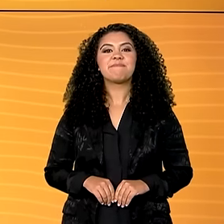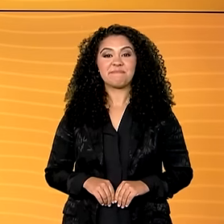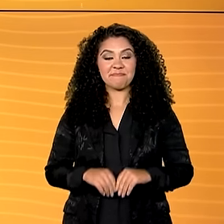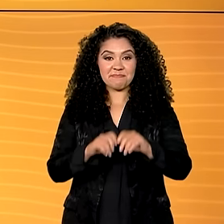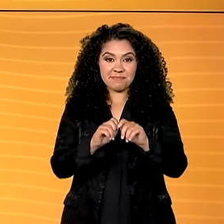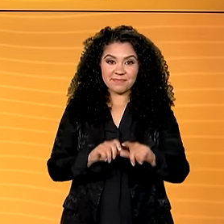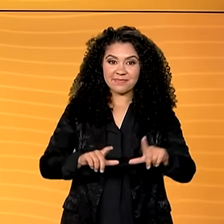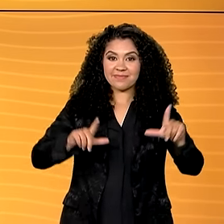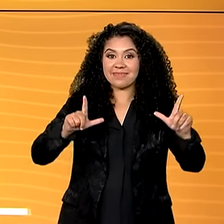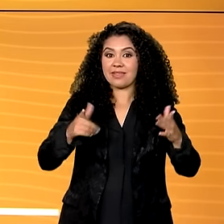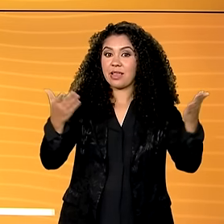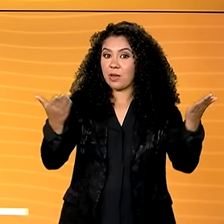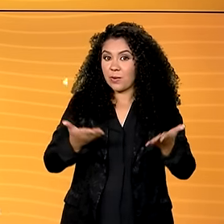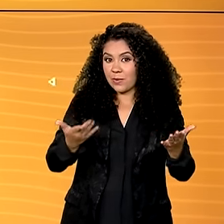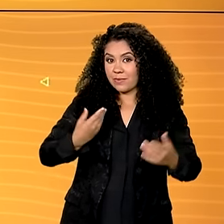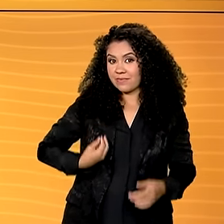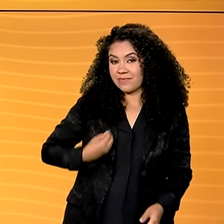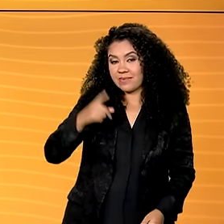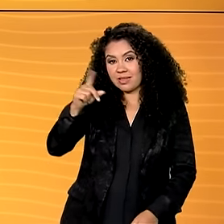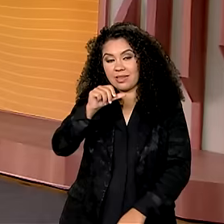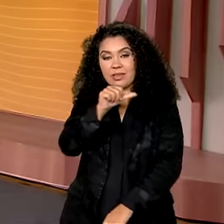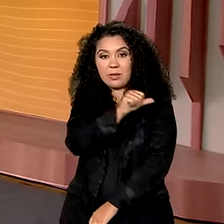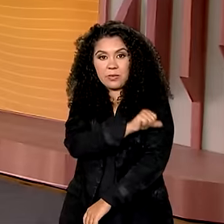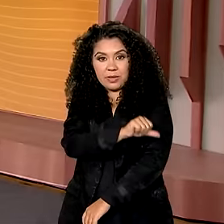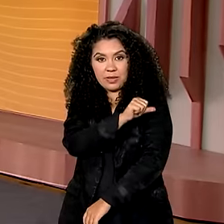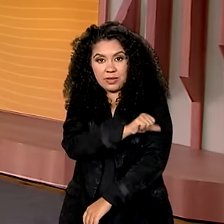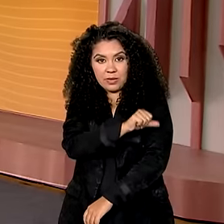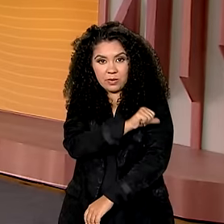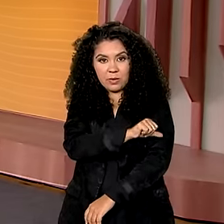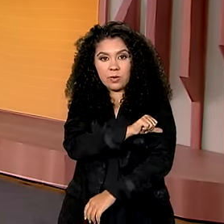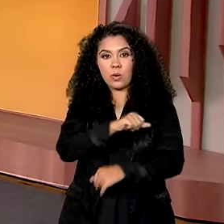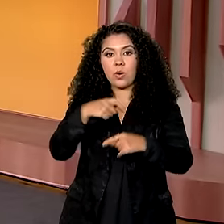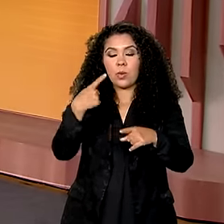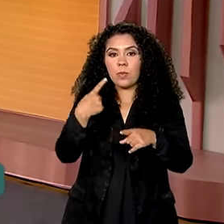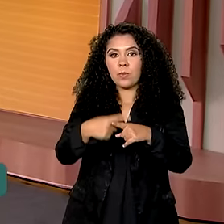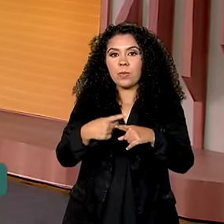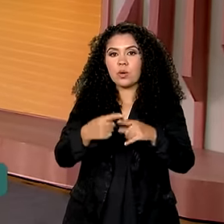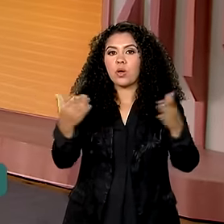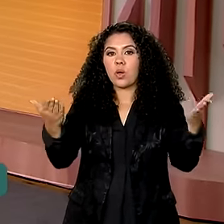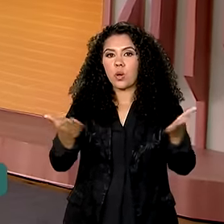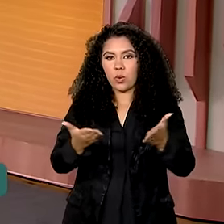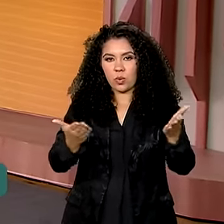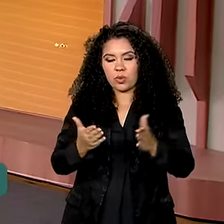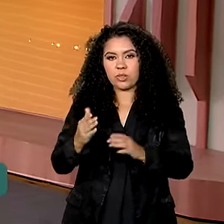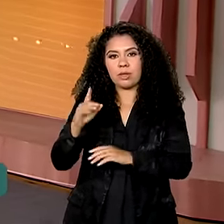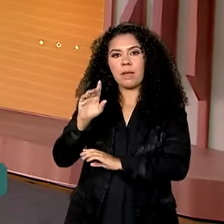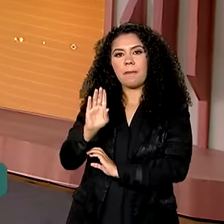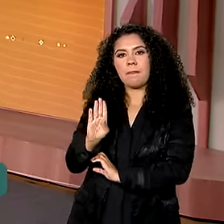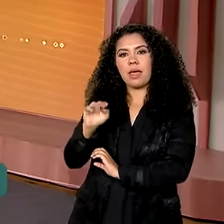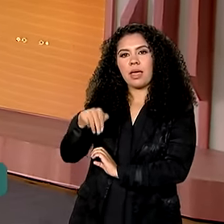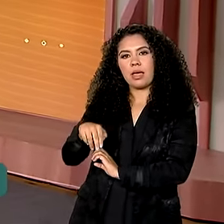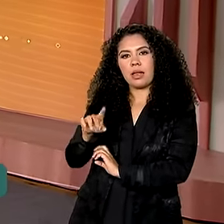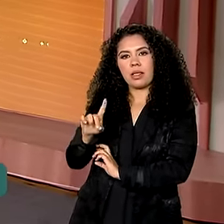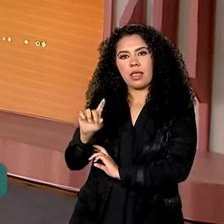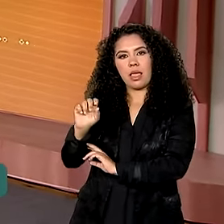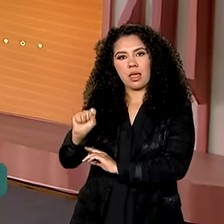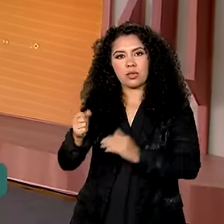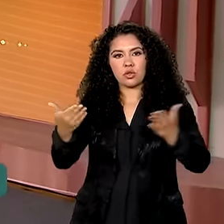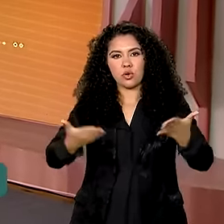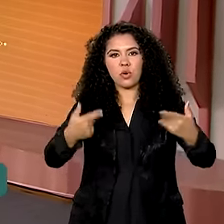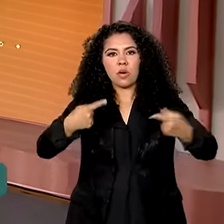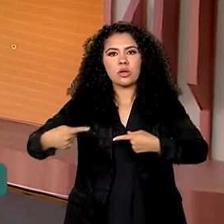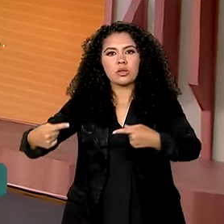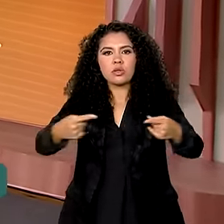Estamos de volta e vamos direto ao Rio de Janeiro porque um encontro hoje do BNDES vai debater hoje e amanhã o